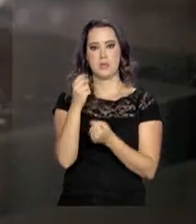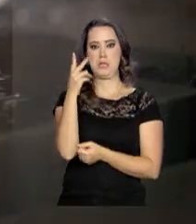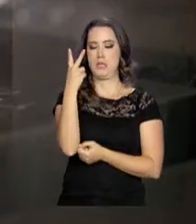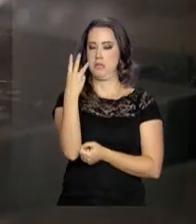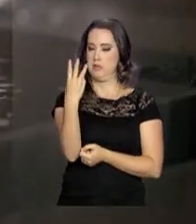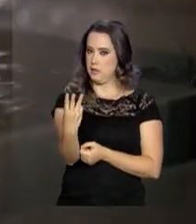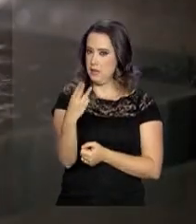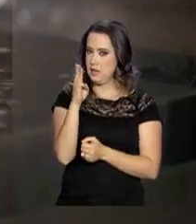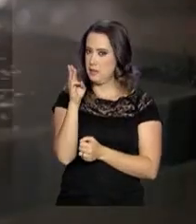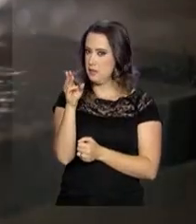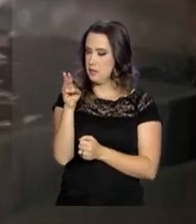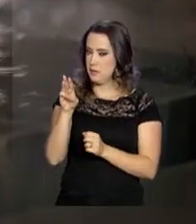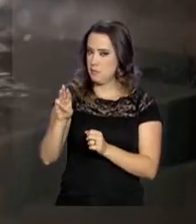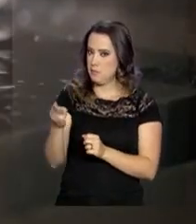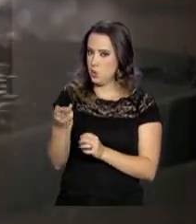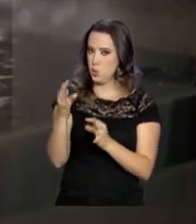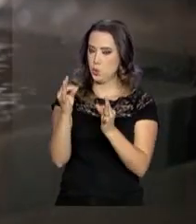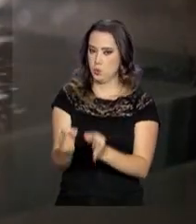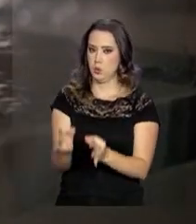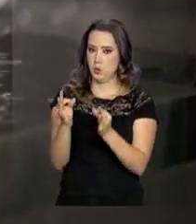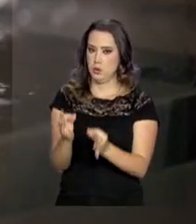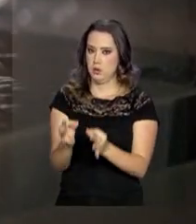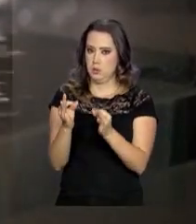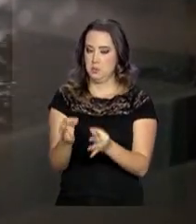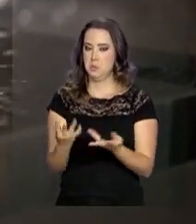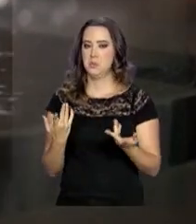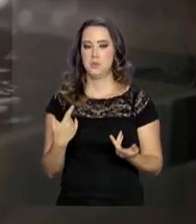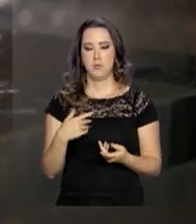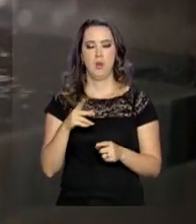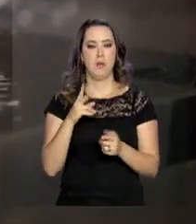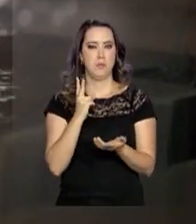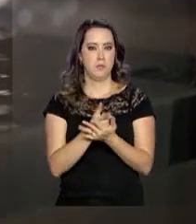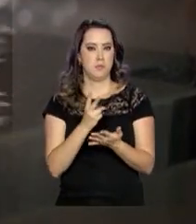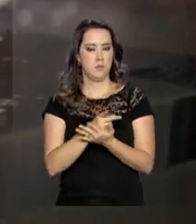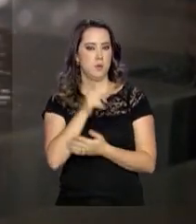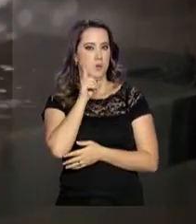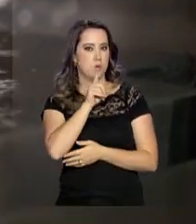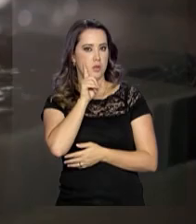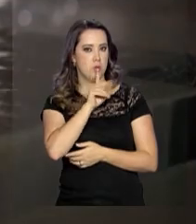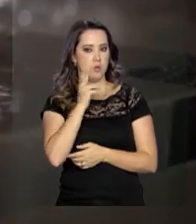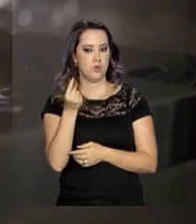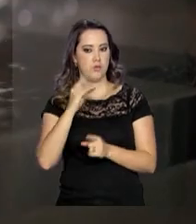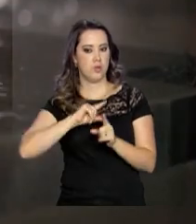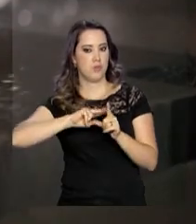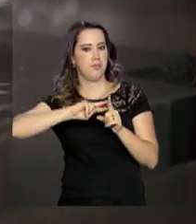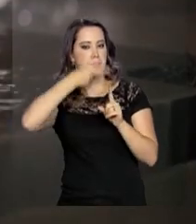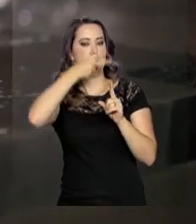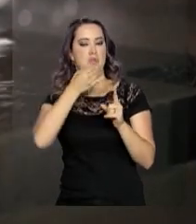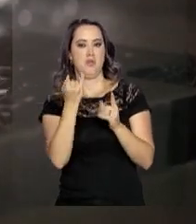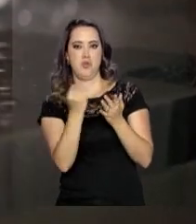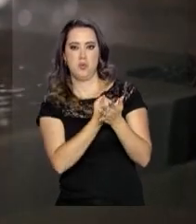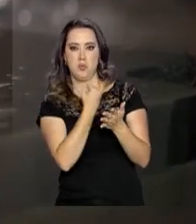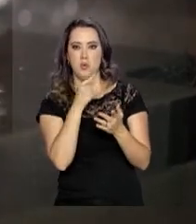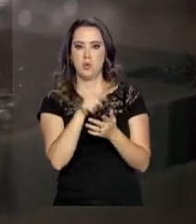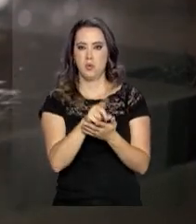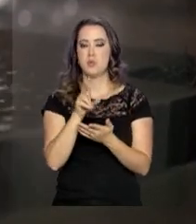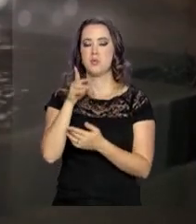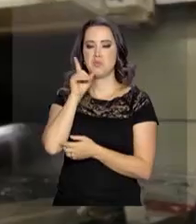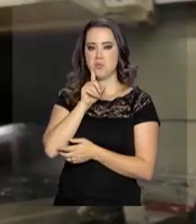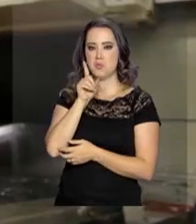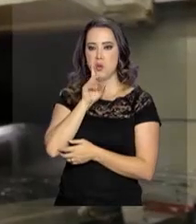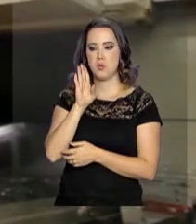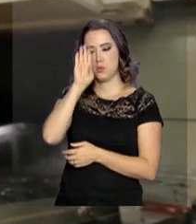E mesmo com a sobretaxa americana, a partir de junho de 2018, as exportações de aço para os Estados Unidos,